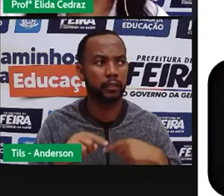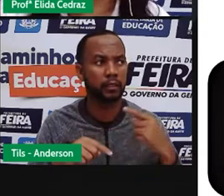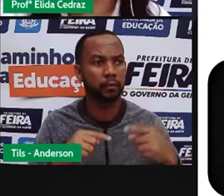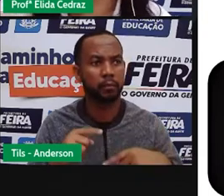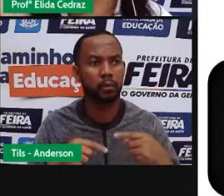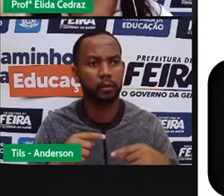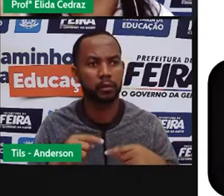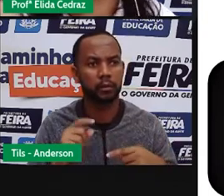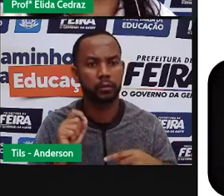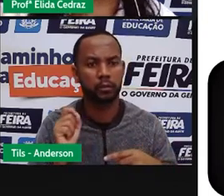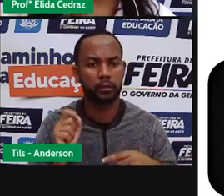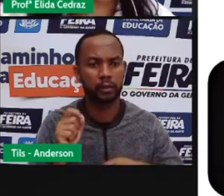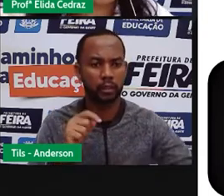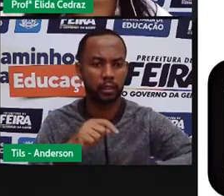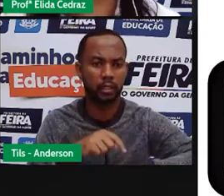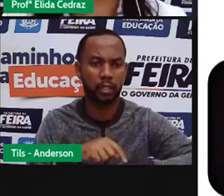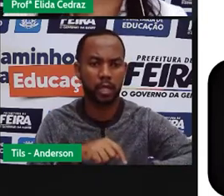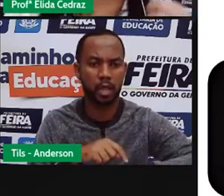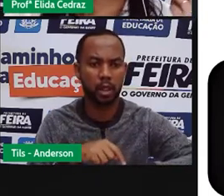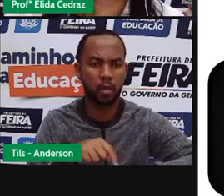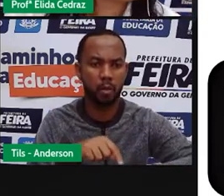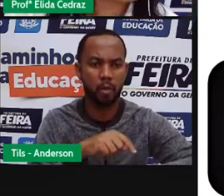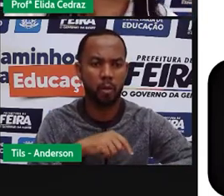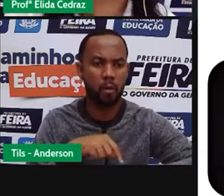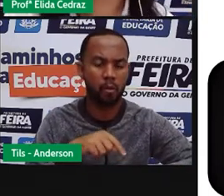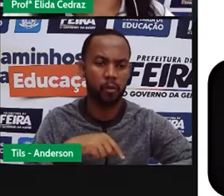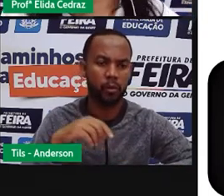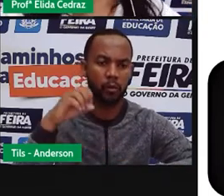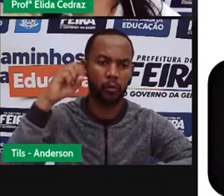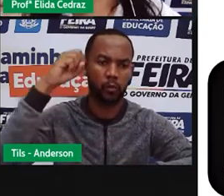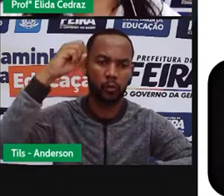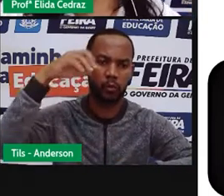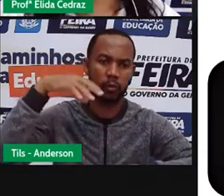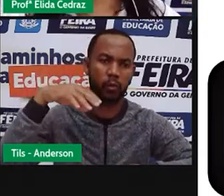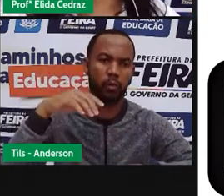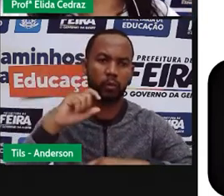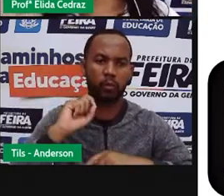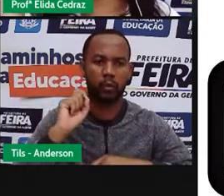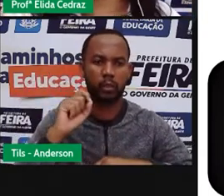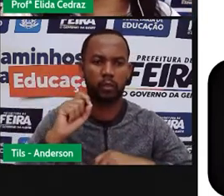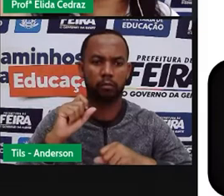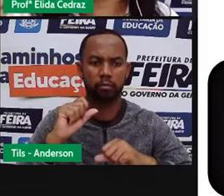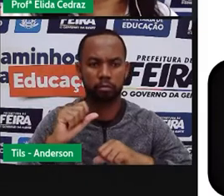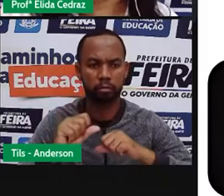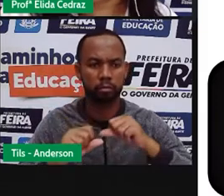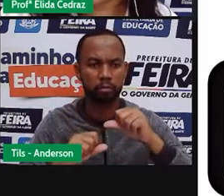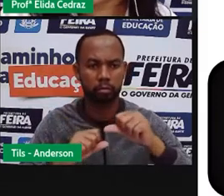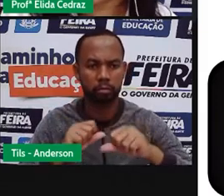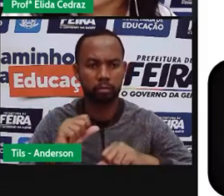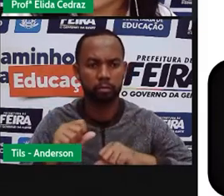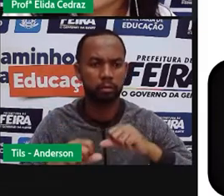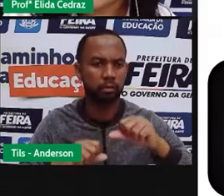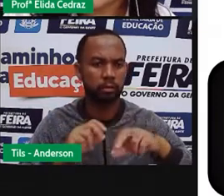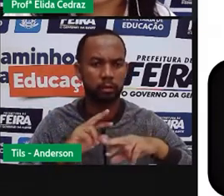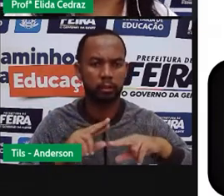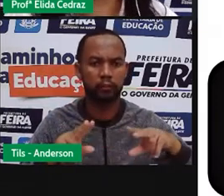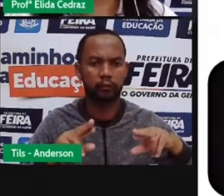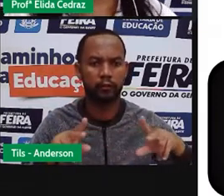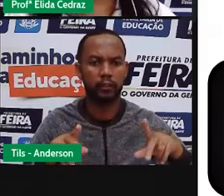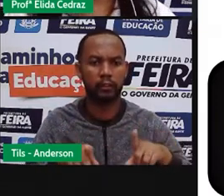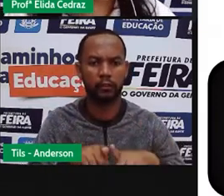surgimento do relógio do sol, da ampulheta, foram surgindo outras formas.